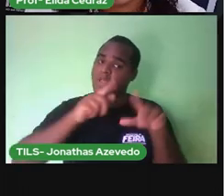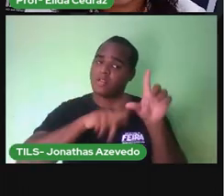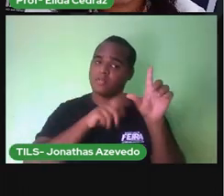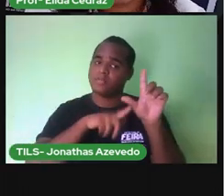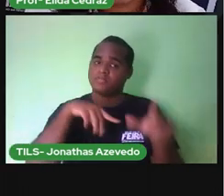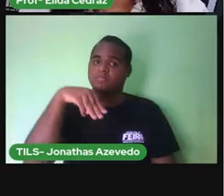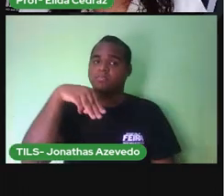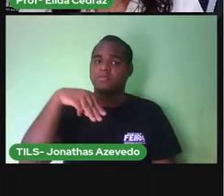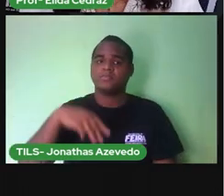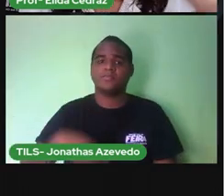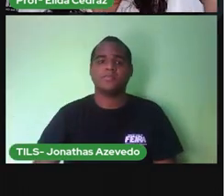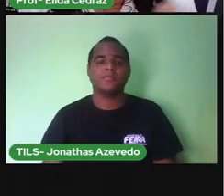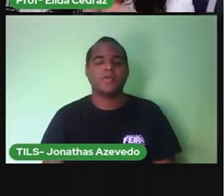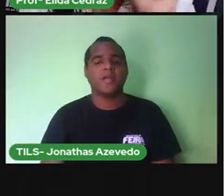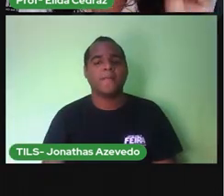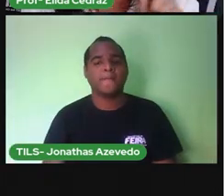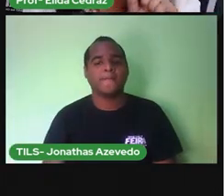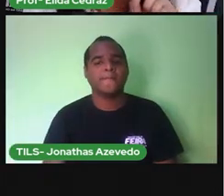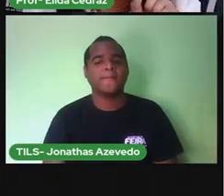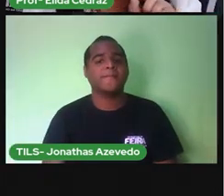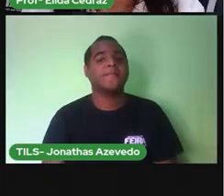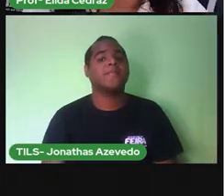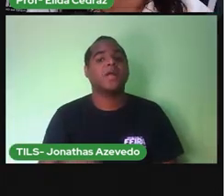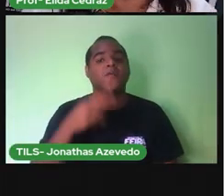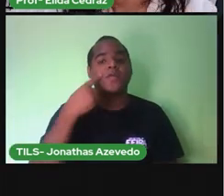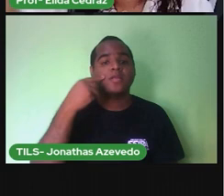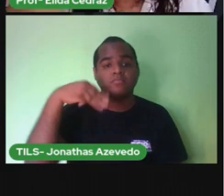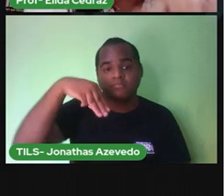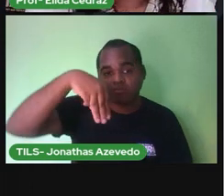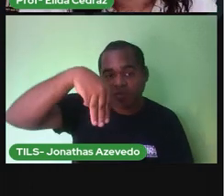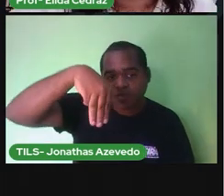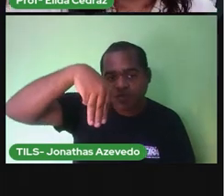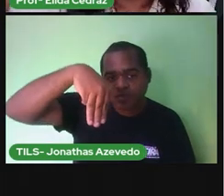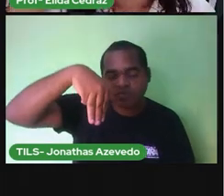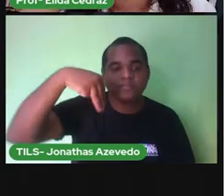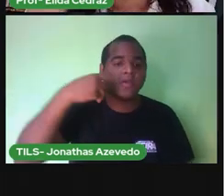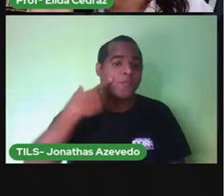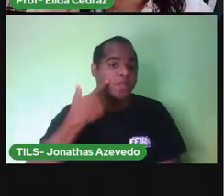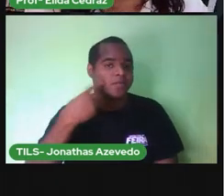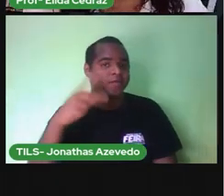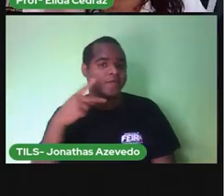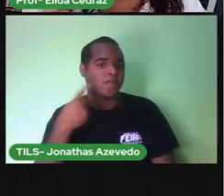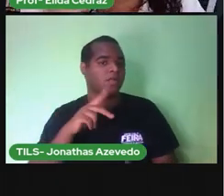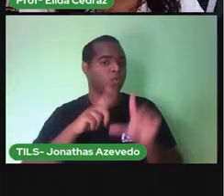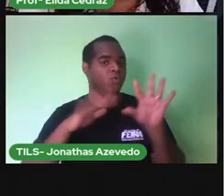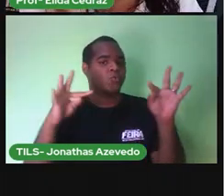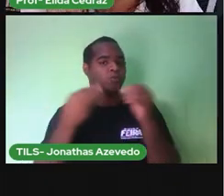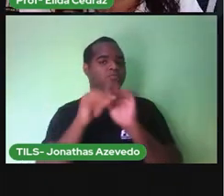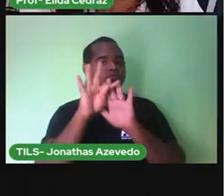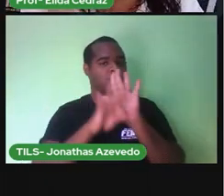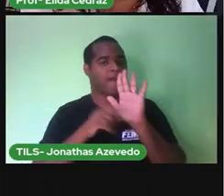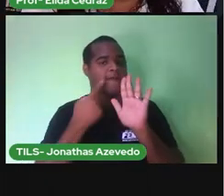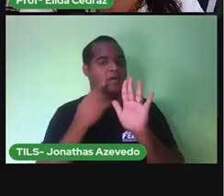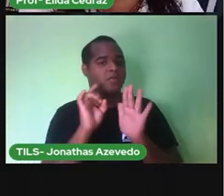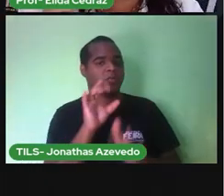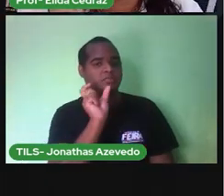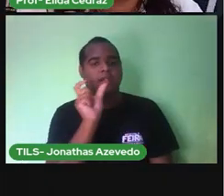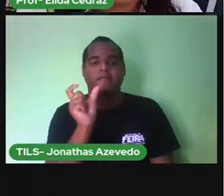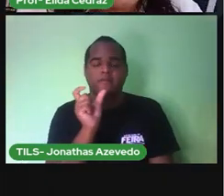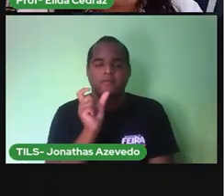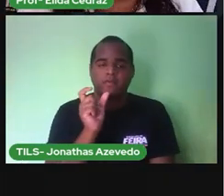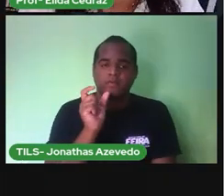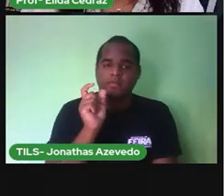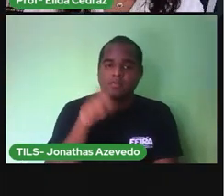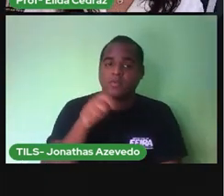M E você vai Circular a palavrinha Não é o texto Todo não É somente A palavrinha Que começa Com a letra